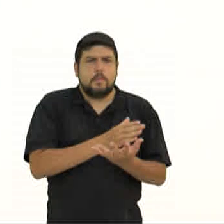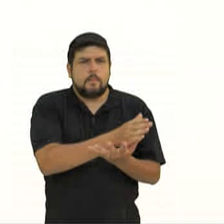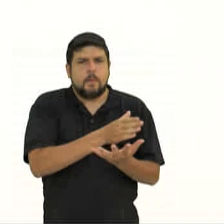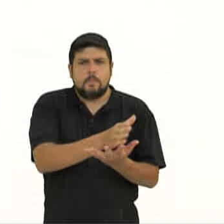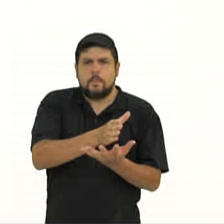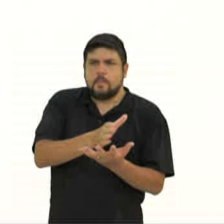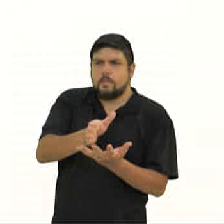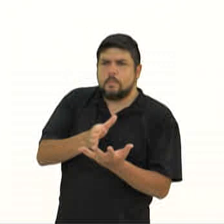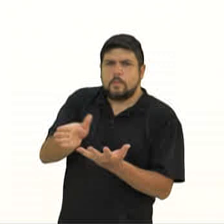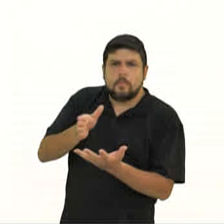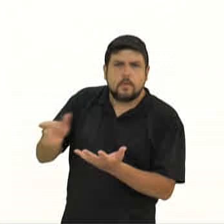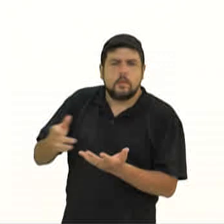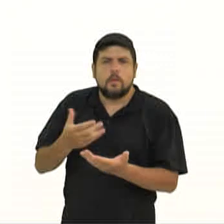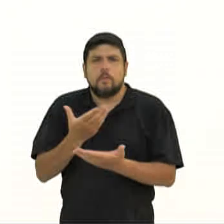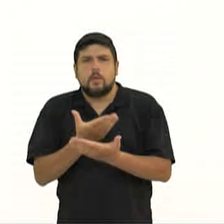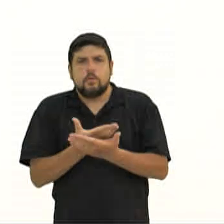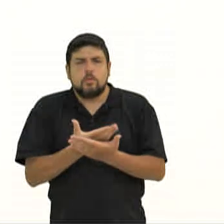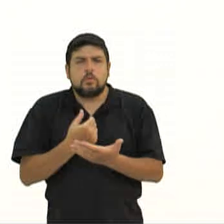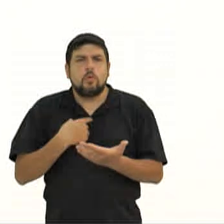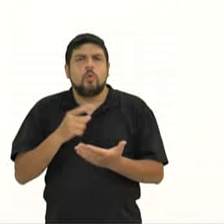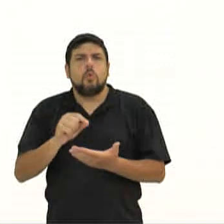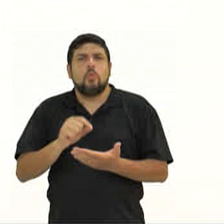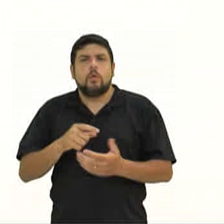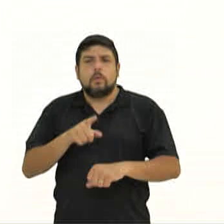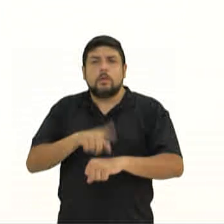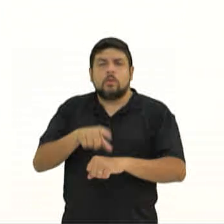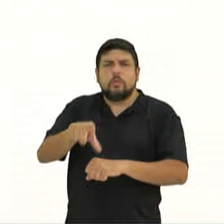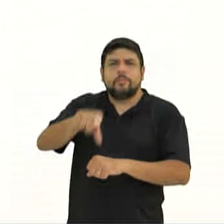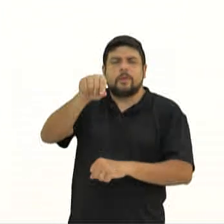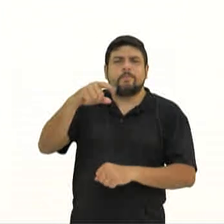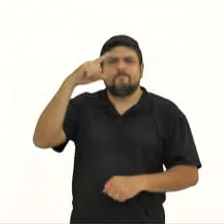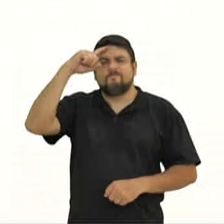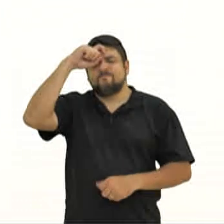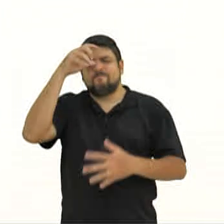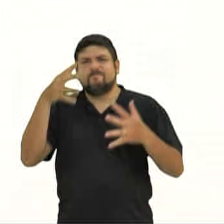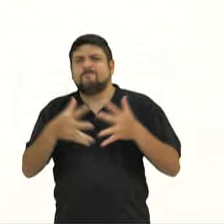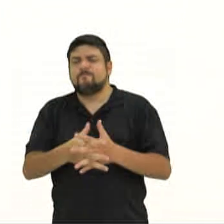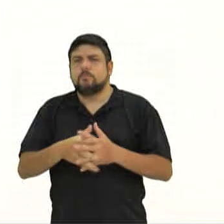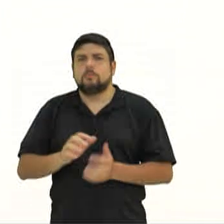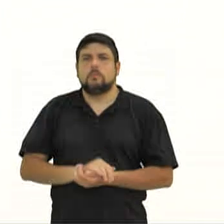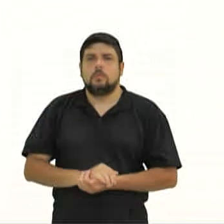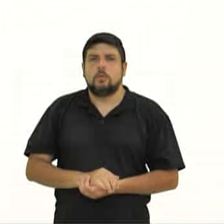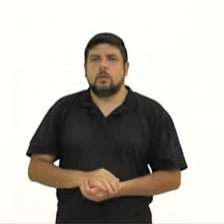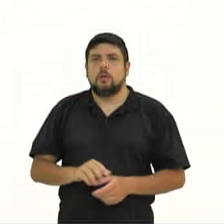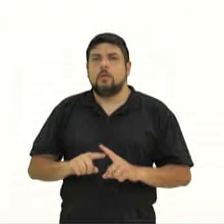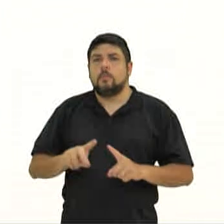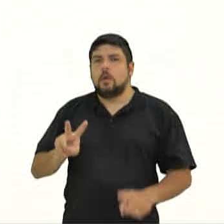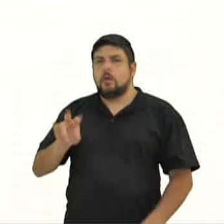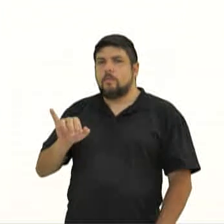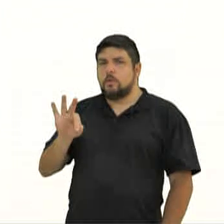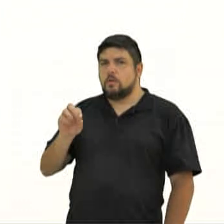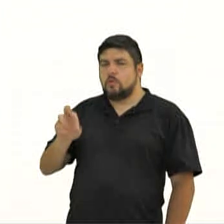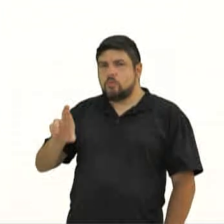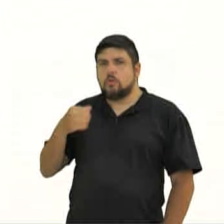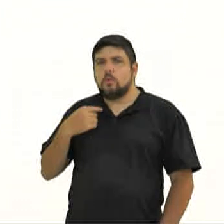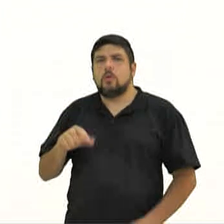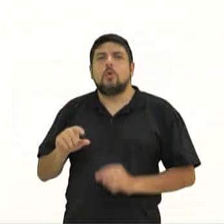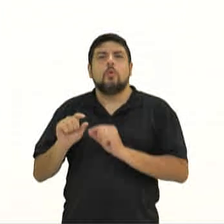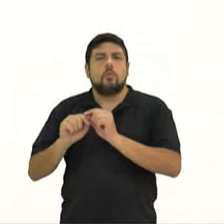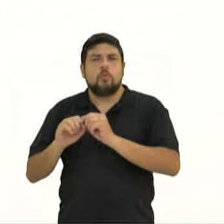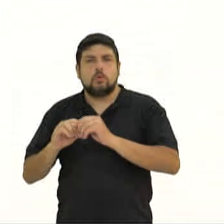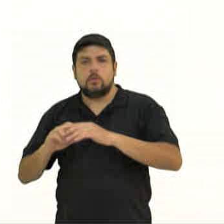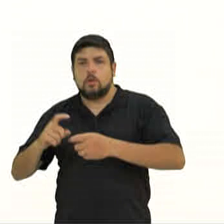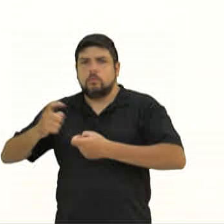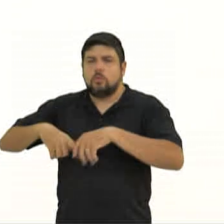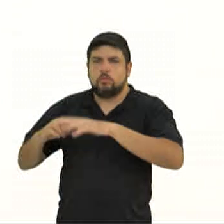é apontada por muitos estudantes como um obstáculo na hora da escolha. No entanto, para Vitor Castro, diretor executivo do Thomas Case e Associados,